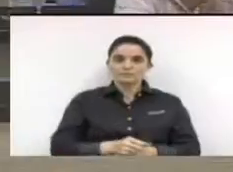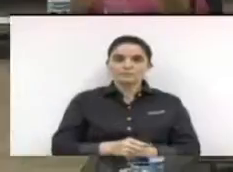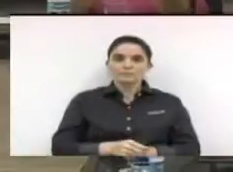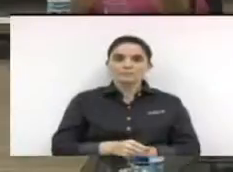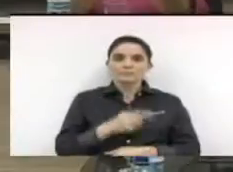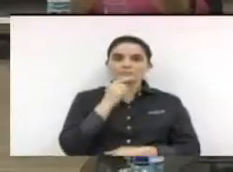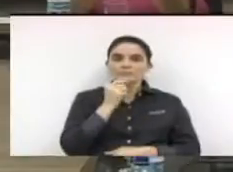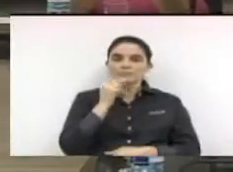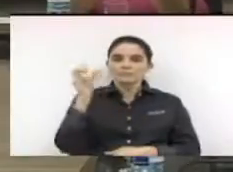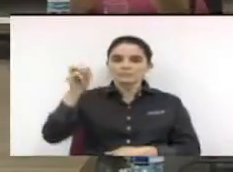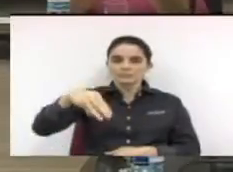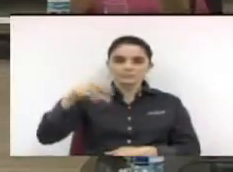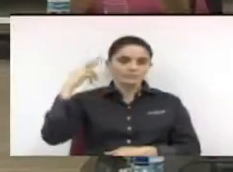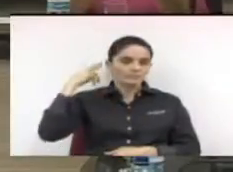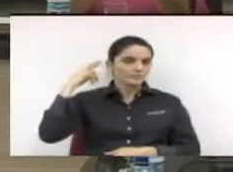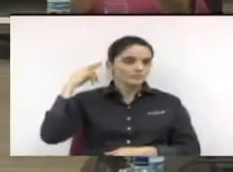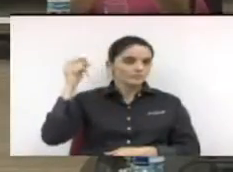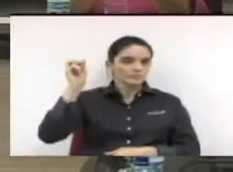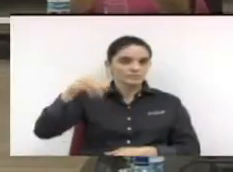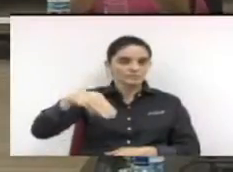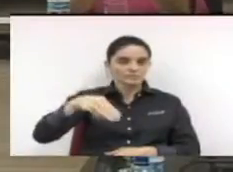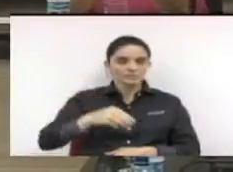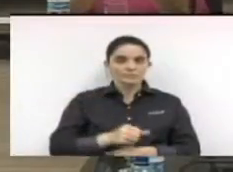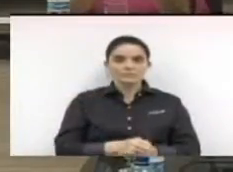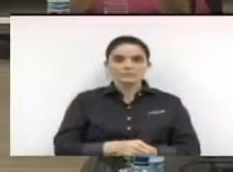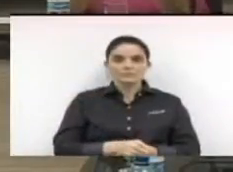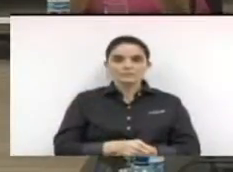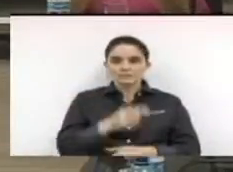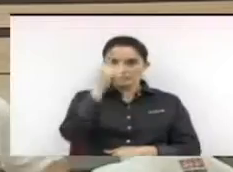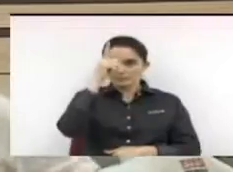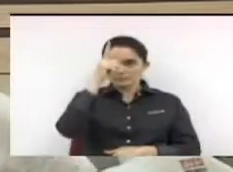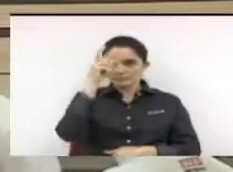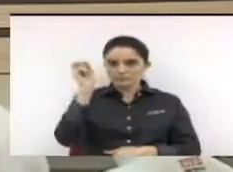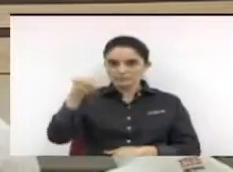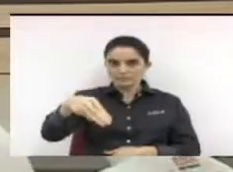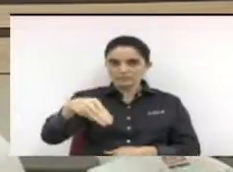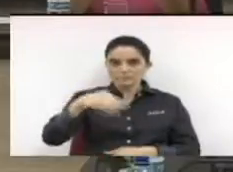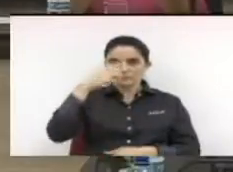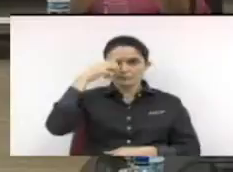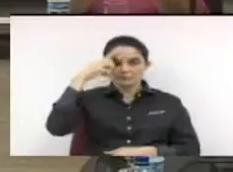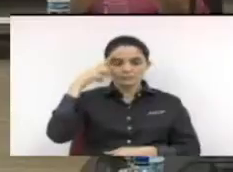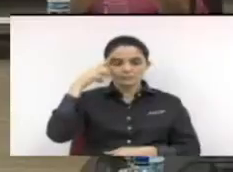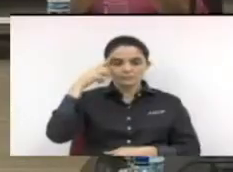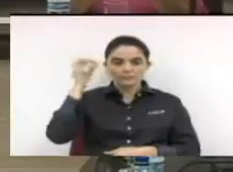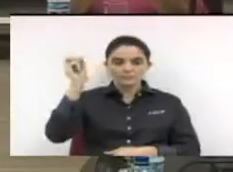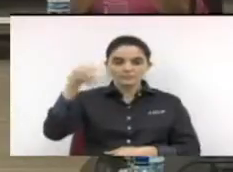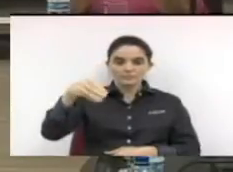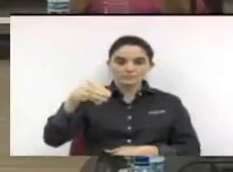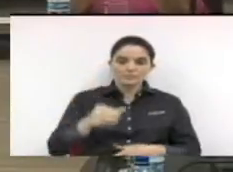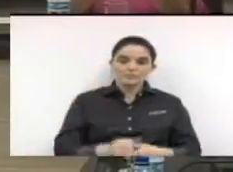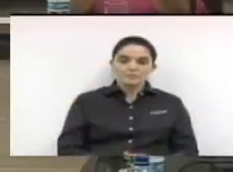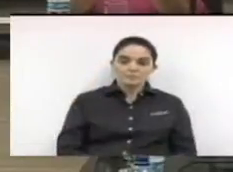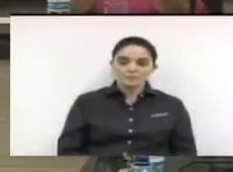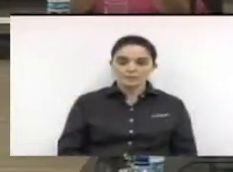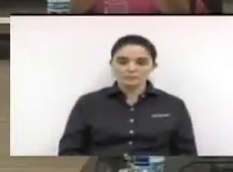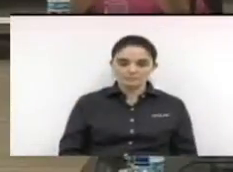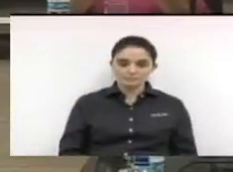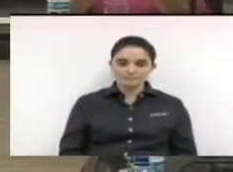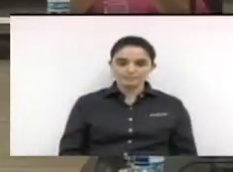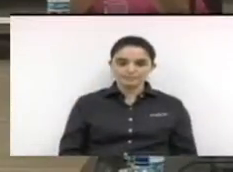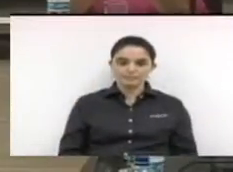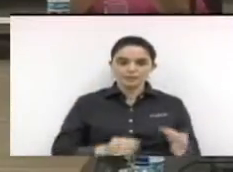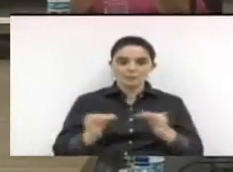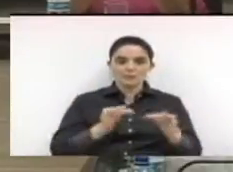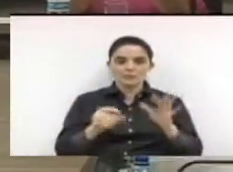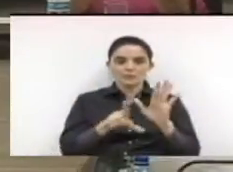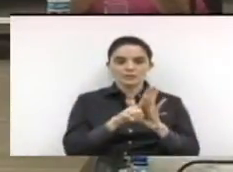doutor raul sim ronei costa martins sim cidney pascoto sim wilson nunes serqueira sim projeto